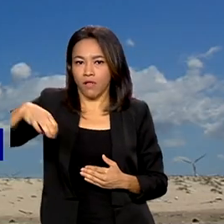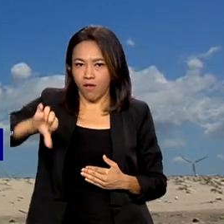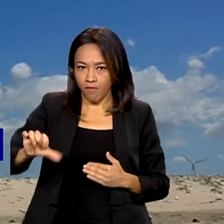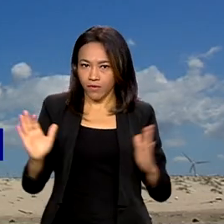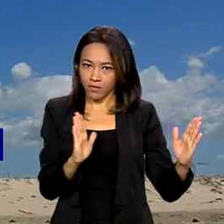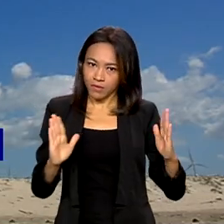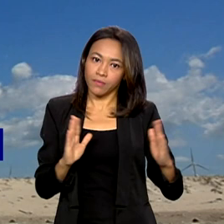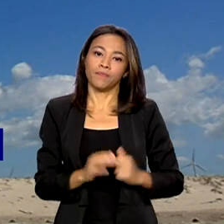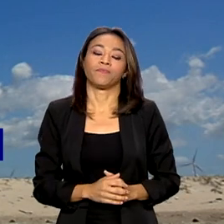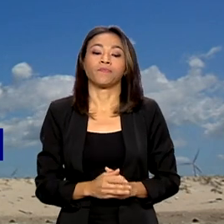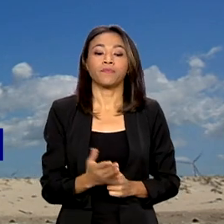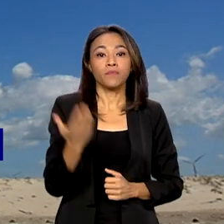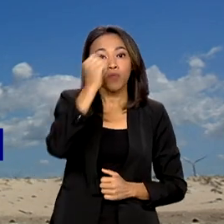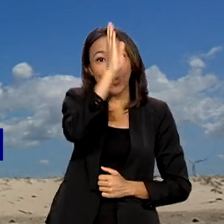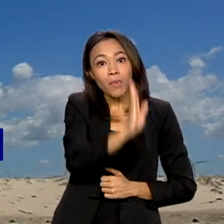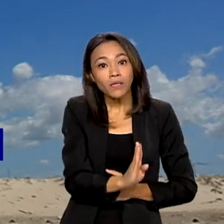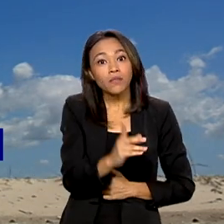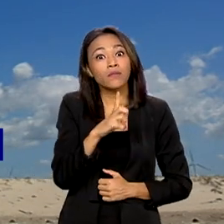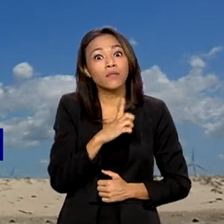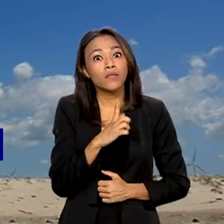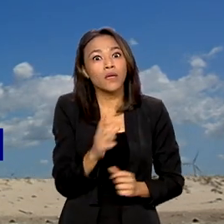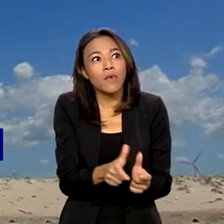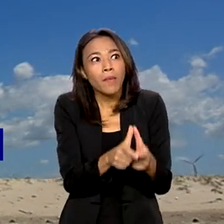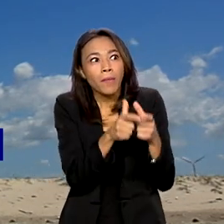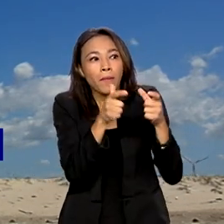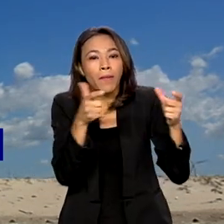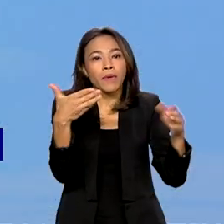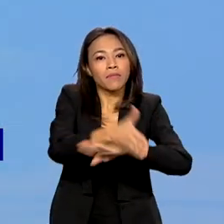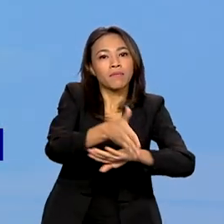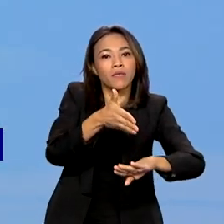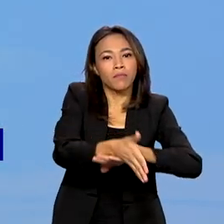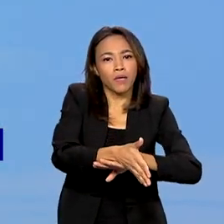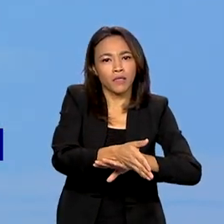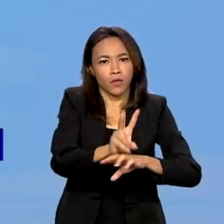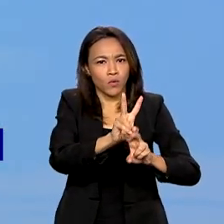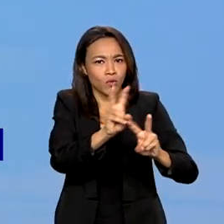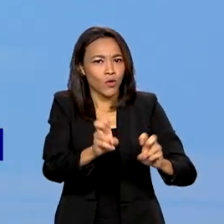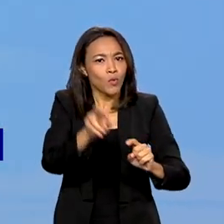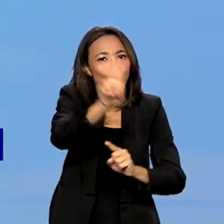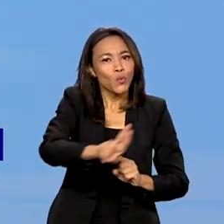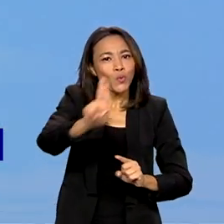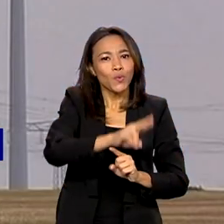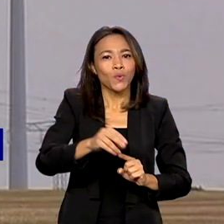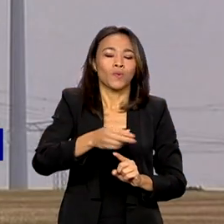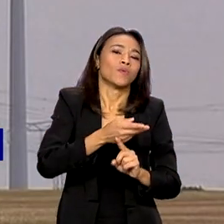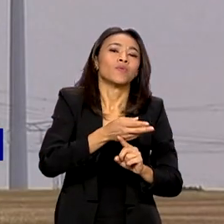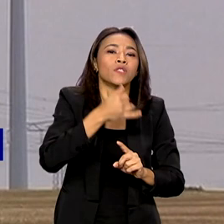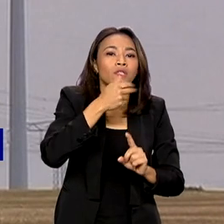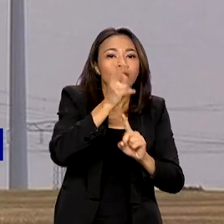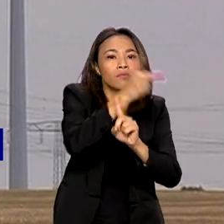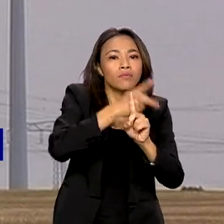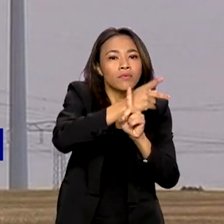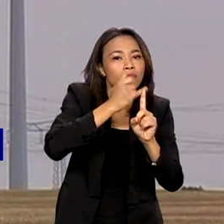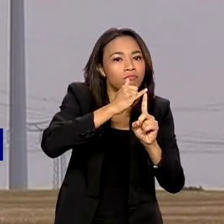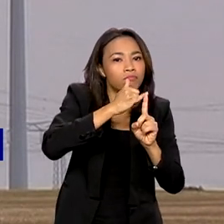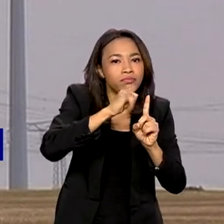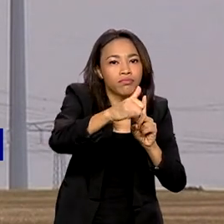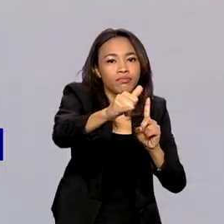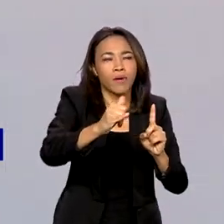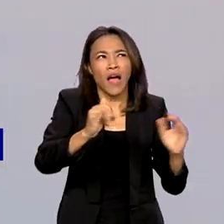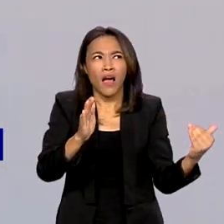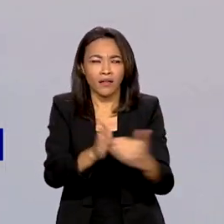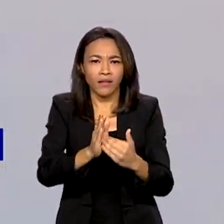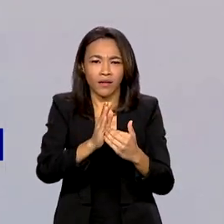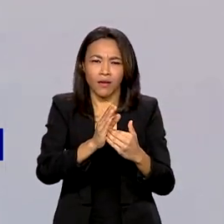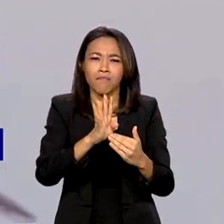O Brasil tem aumentado ainda mais a participação das fontes renováveis, atingiu em março deste